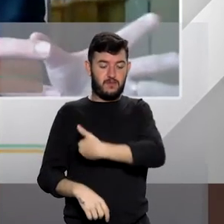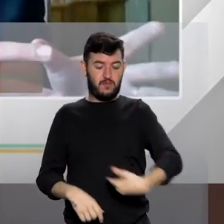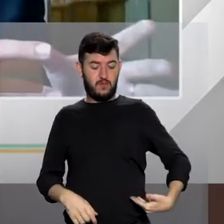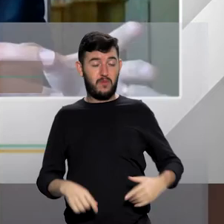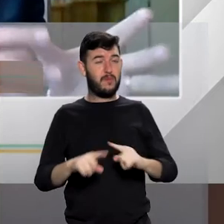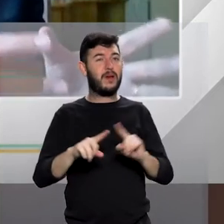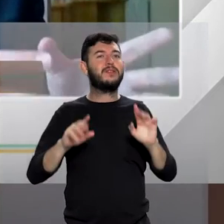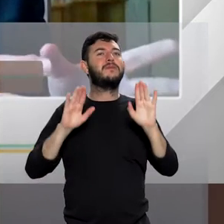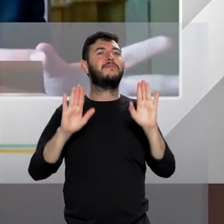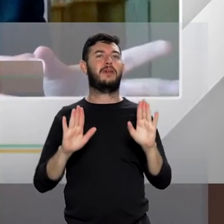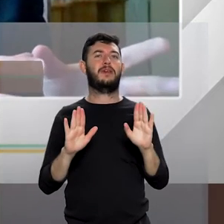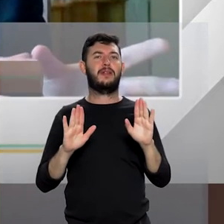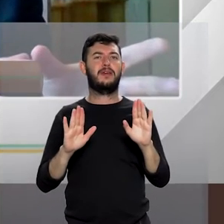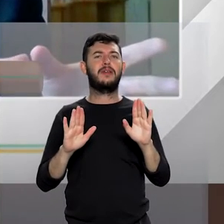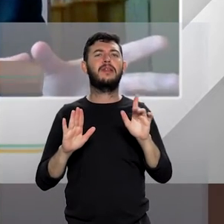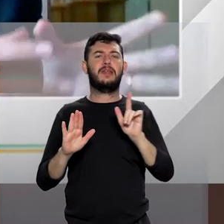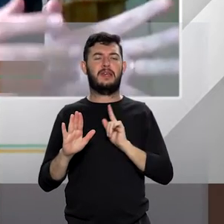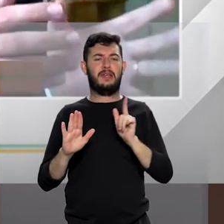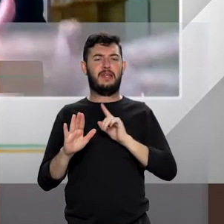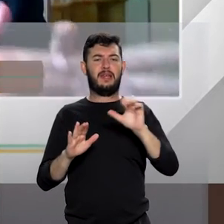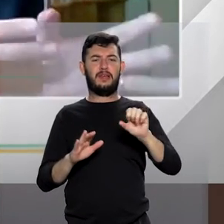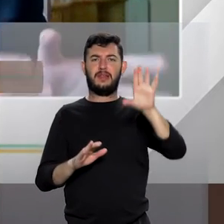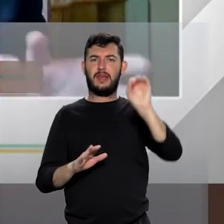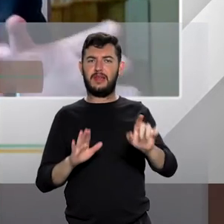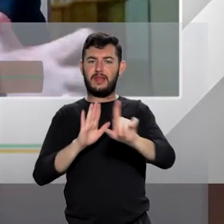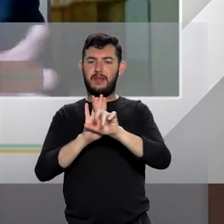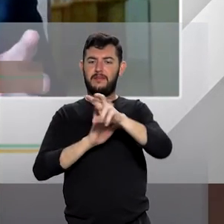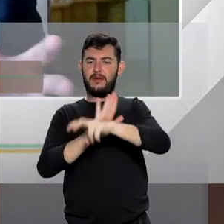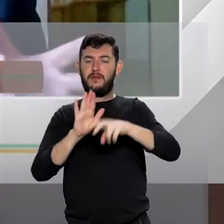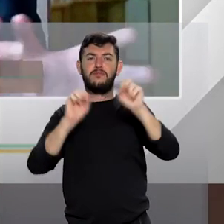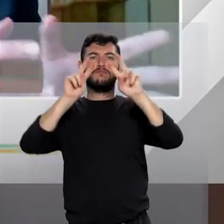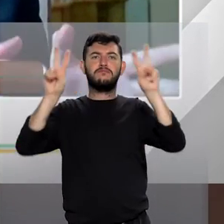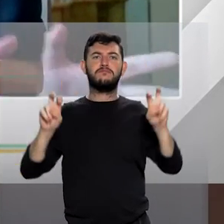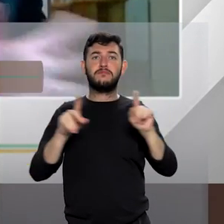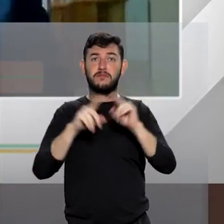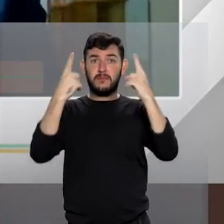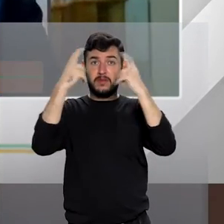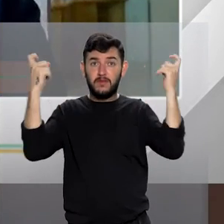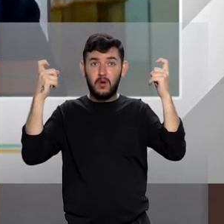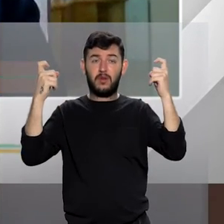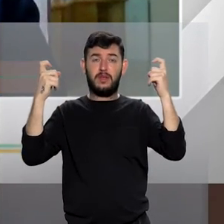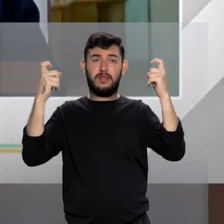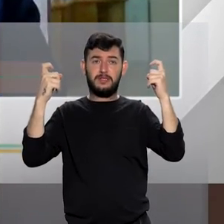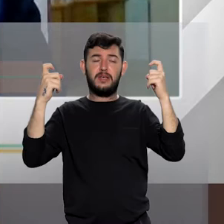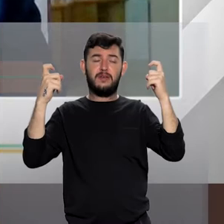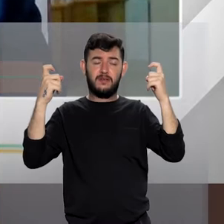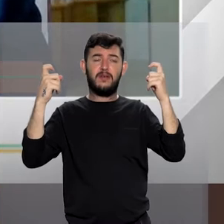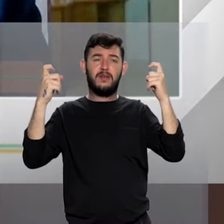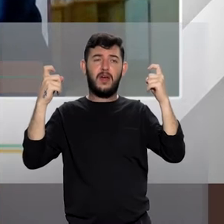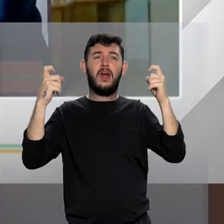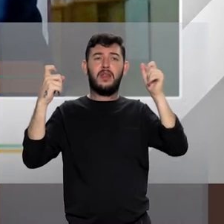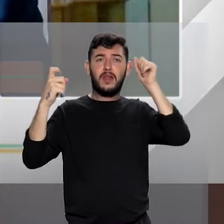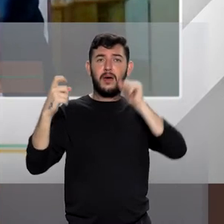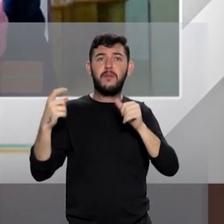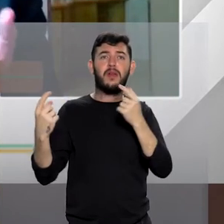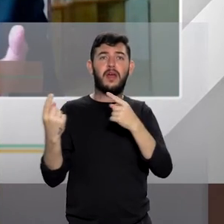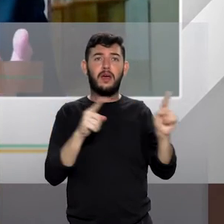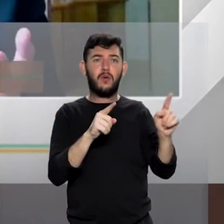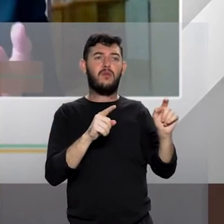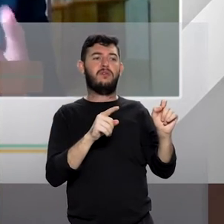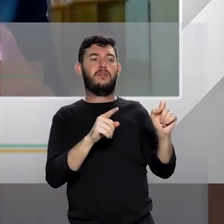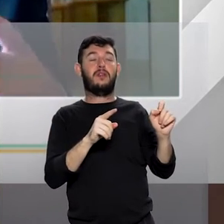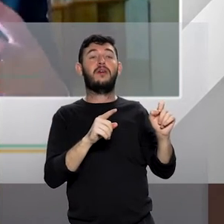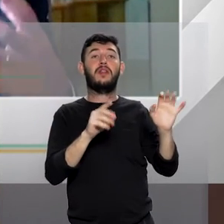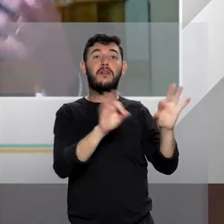os casos abrangidos pela lei Maria da Penha, de violência doméstica e familiar, do subsistema da Lei nº 9.099, que foi algo